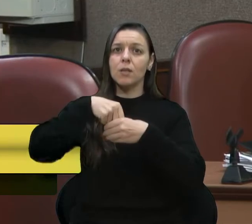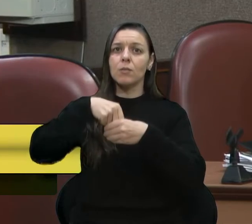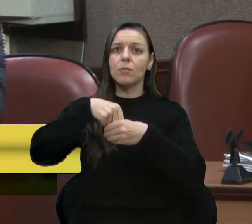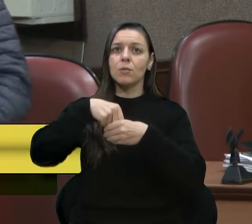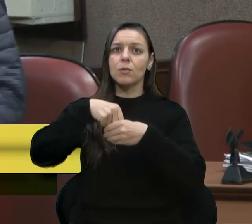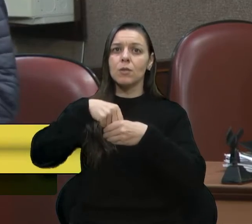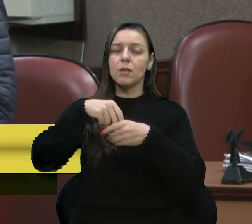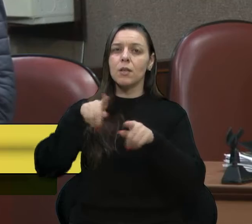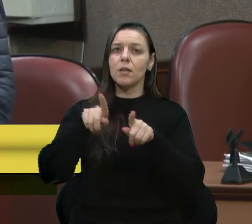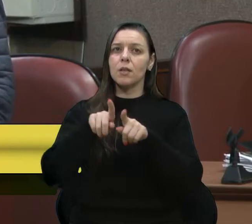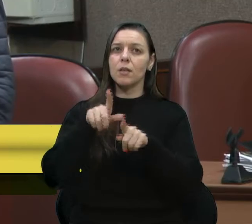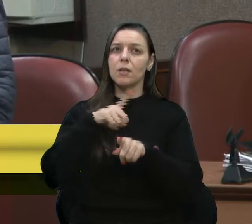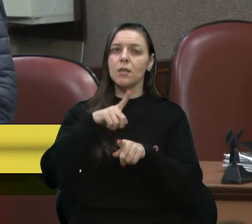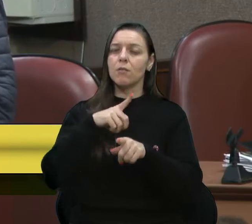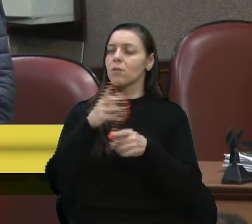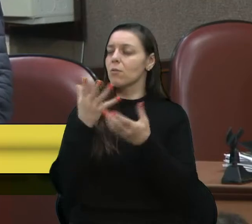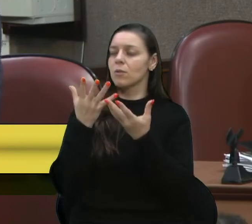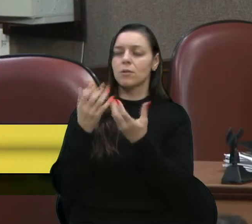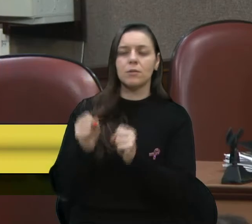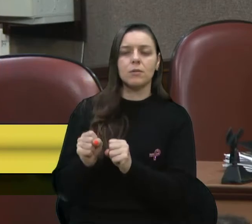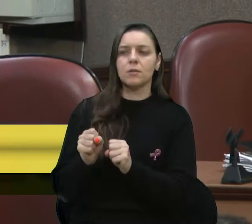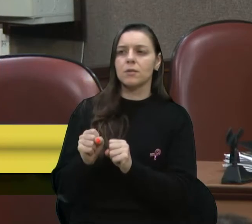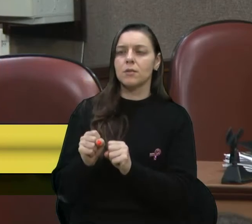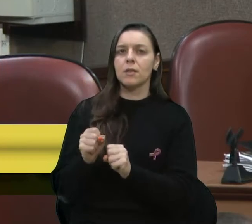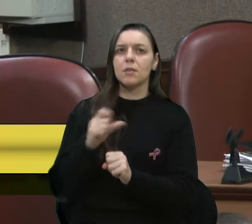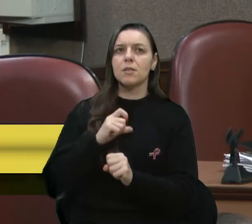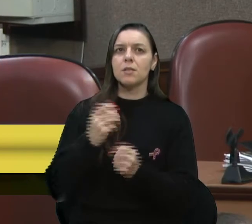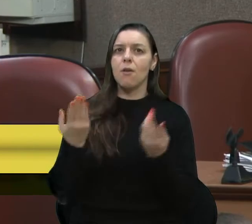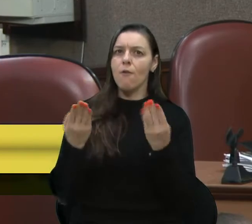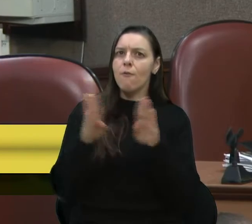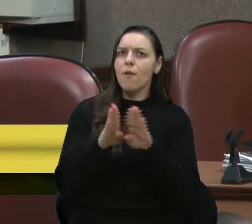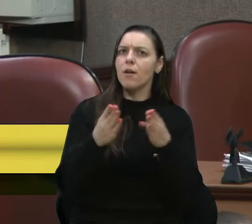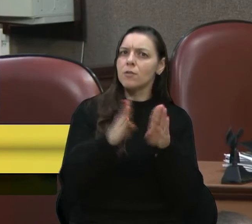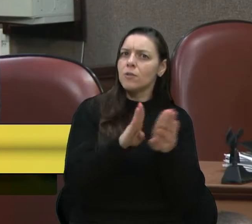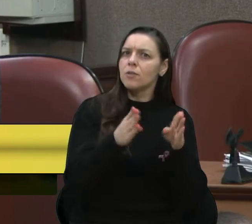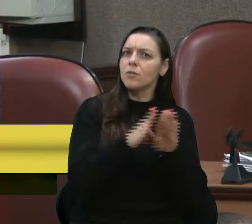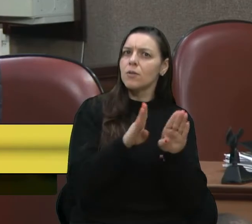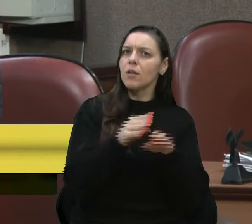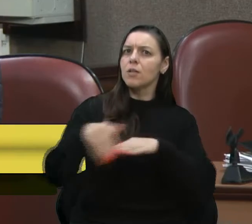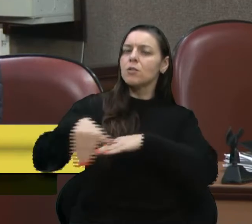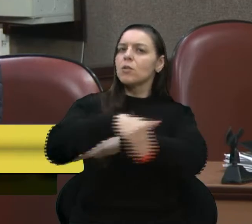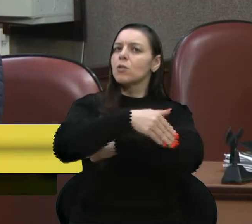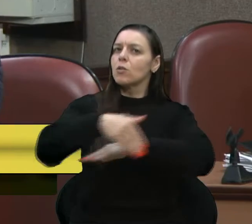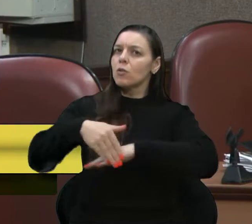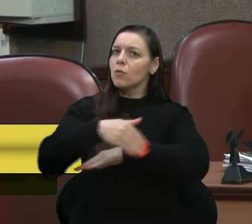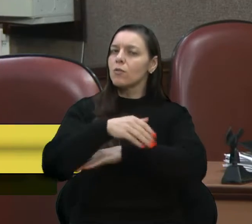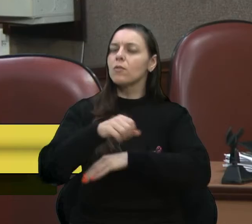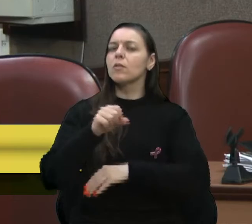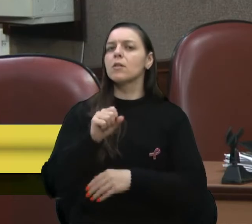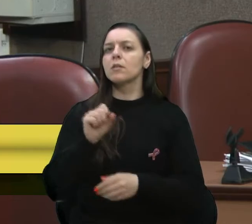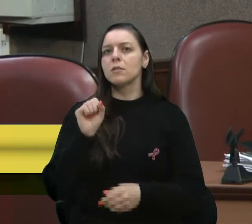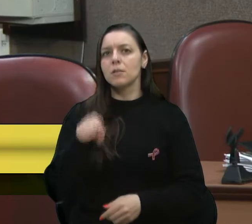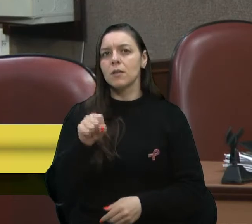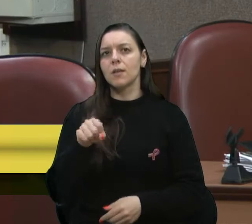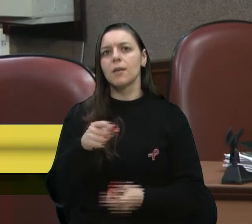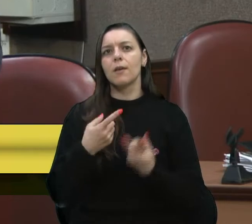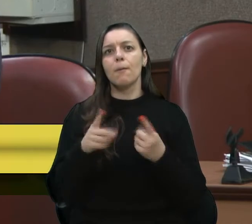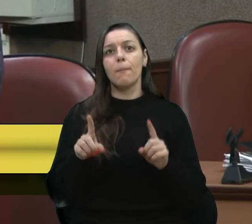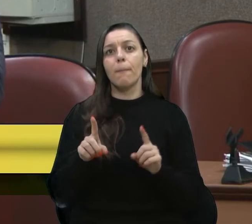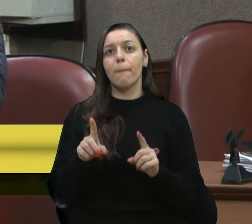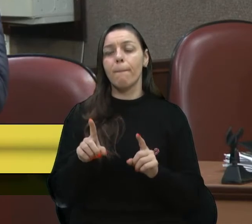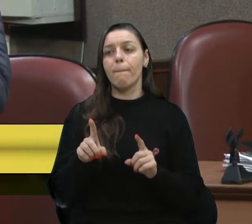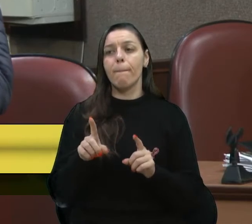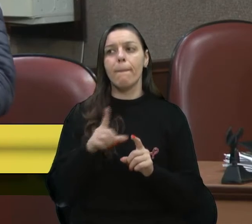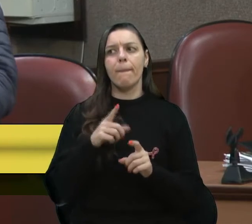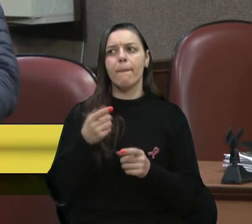que convocar e não podemos aceitar isso. Se tiver que fechar a rodovia, se fecha a rodovia. Mas não dá para admitir esse